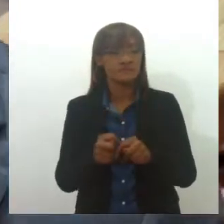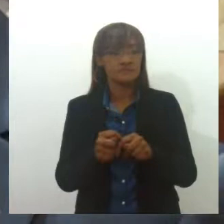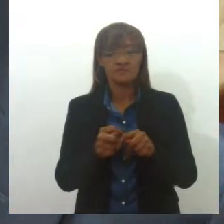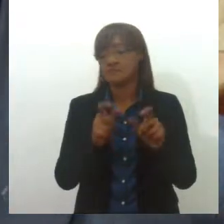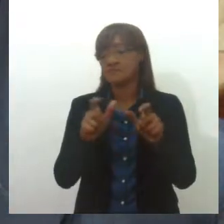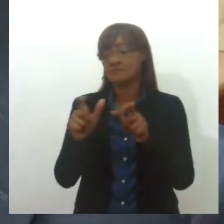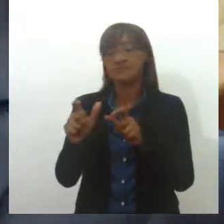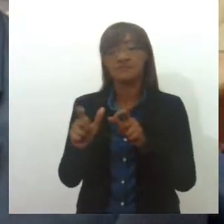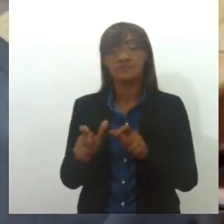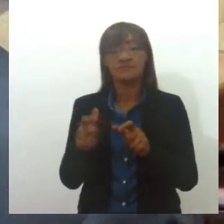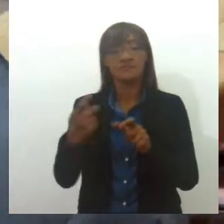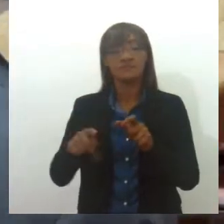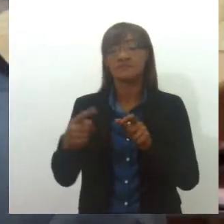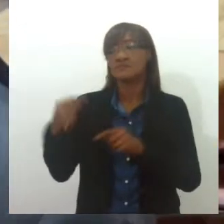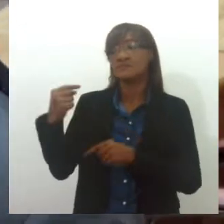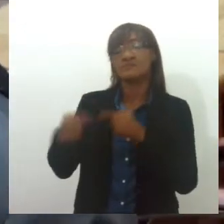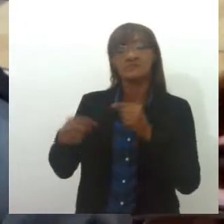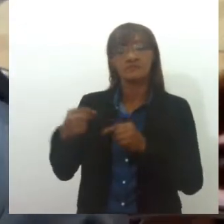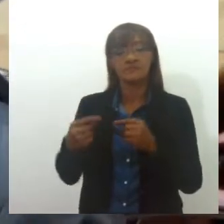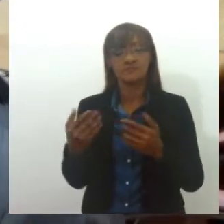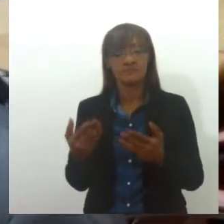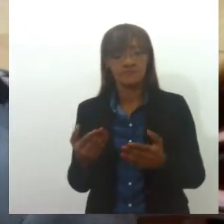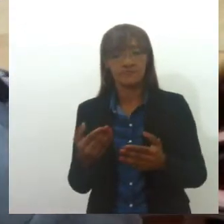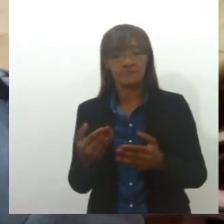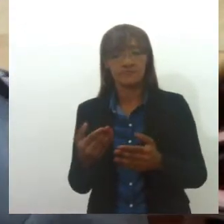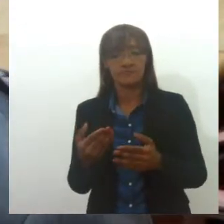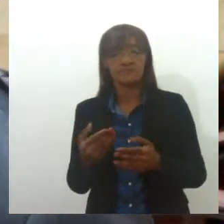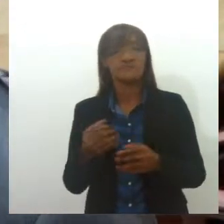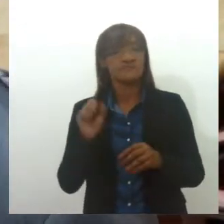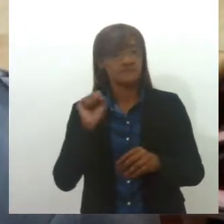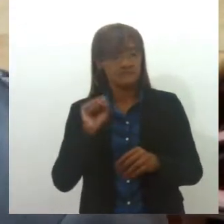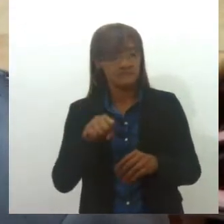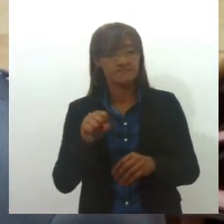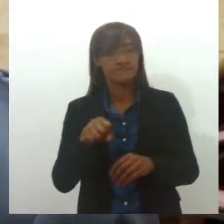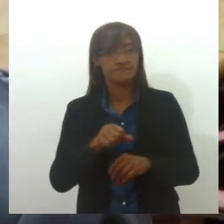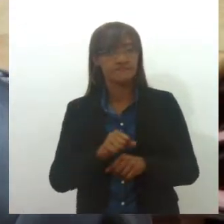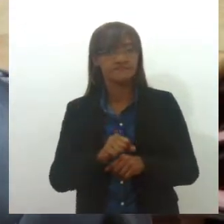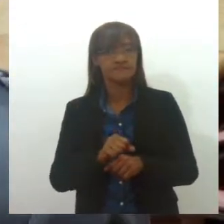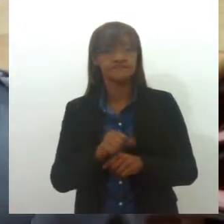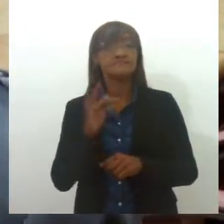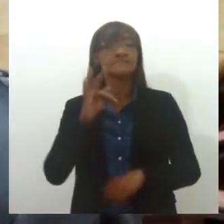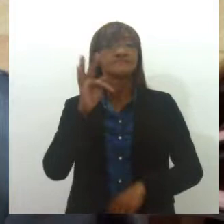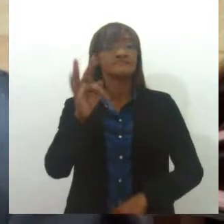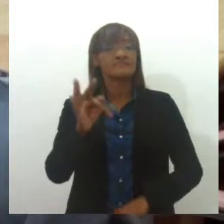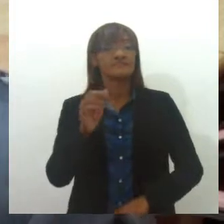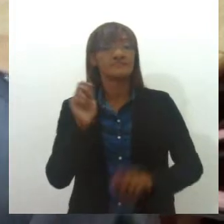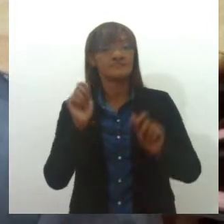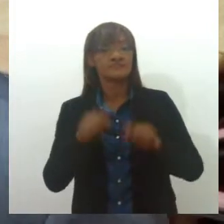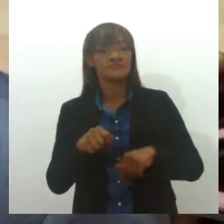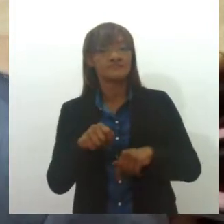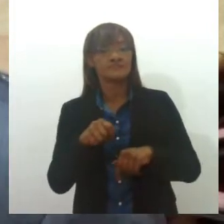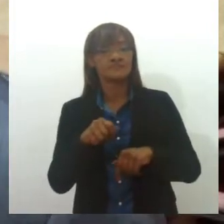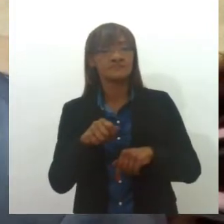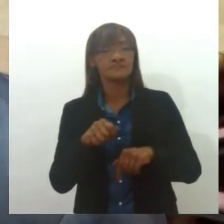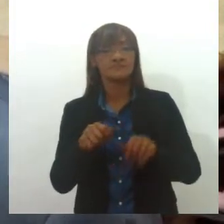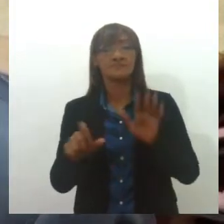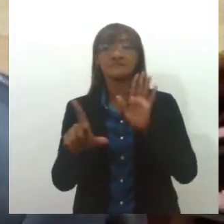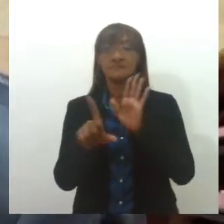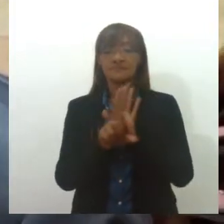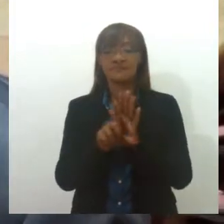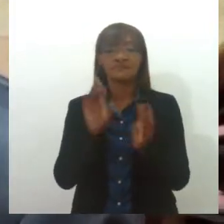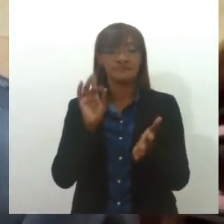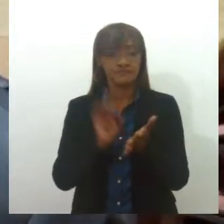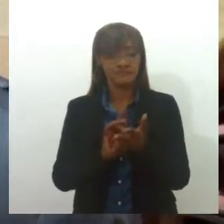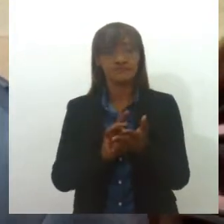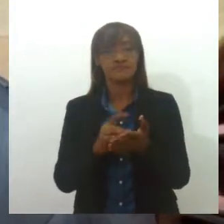participação, porque vamos discutir, debater, para que no futuro sejam criadas leis, tanto no